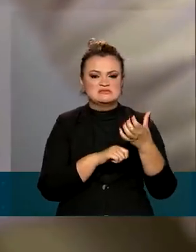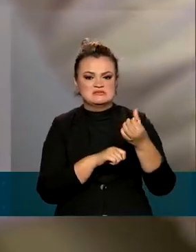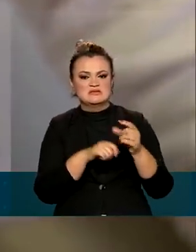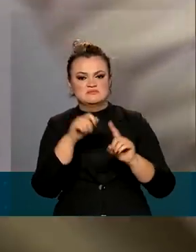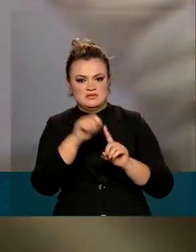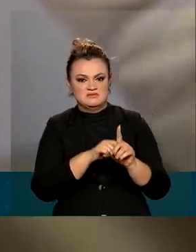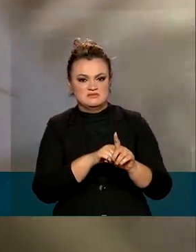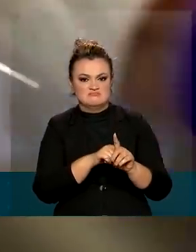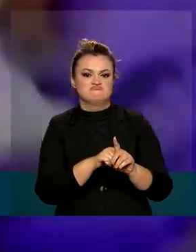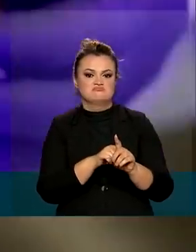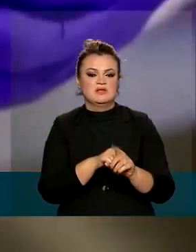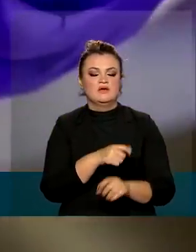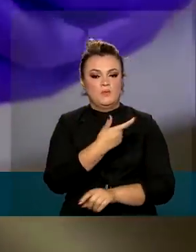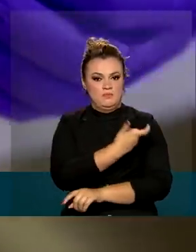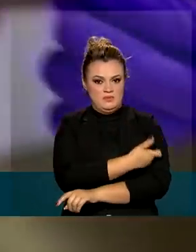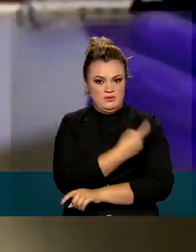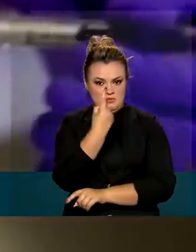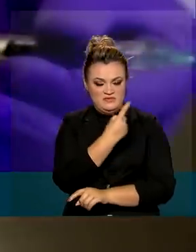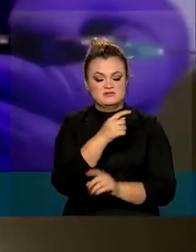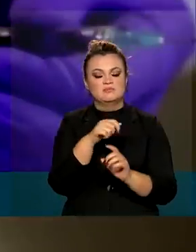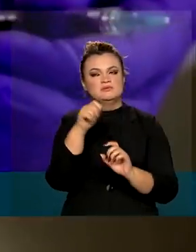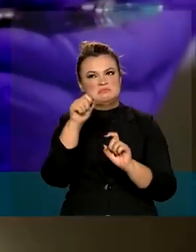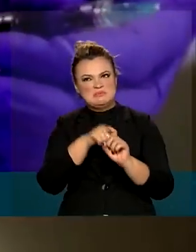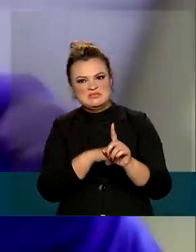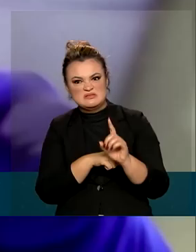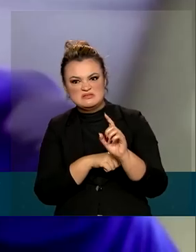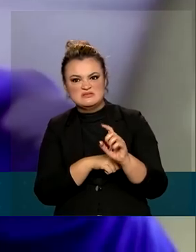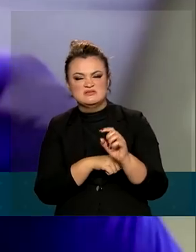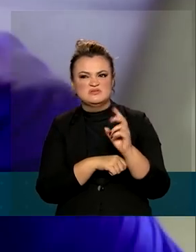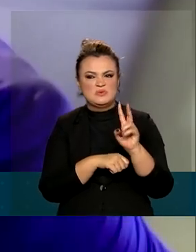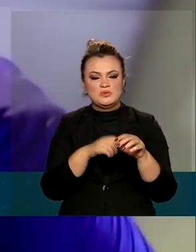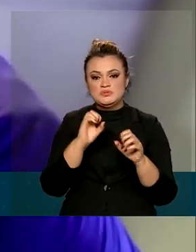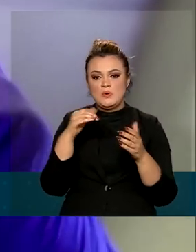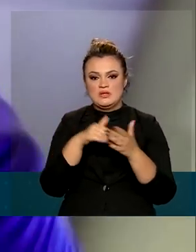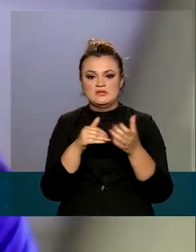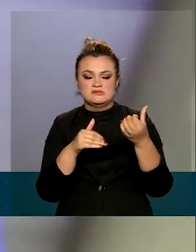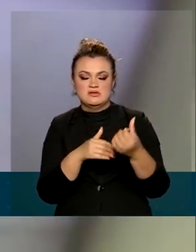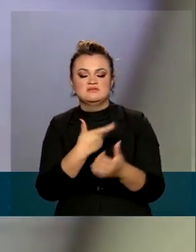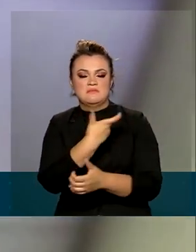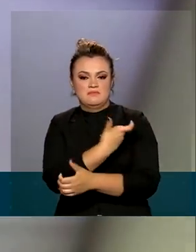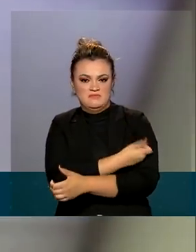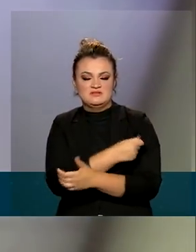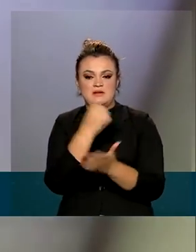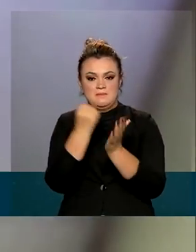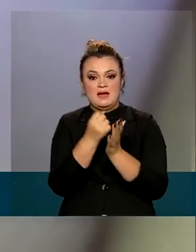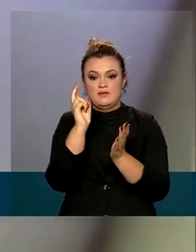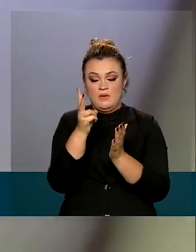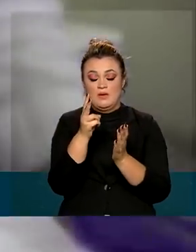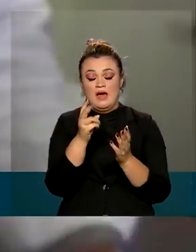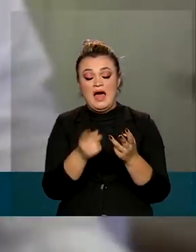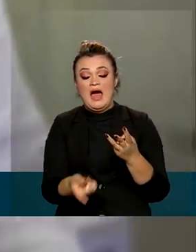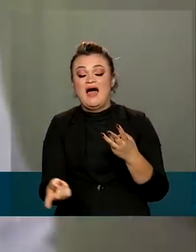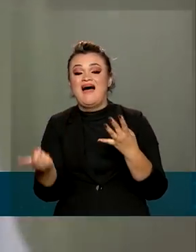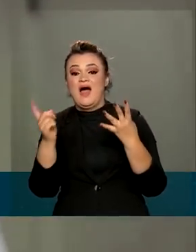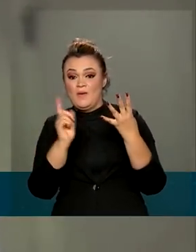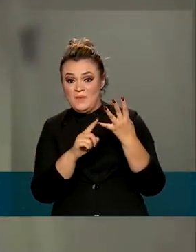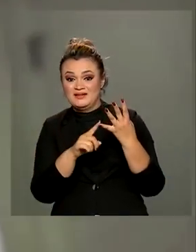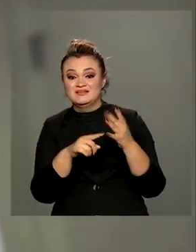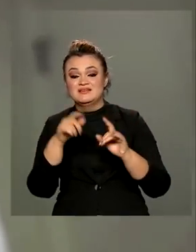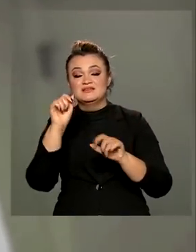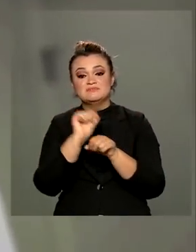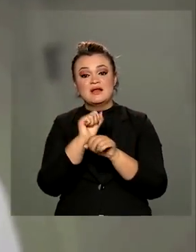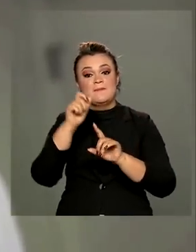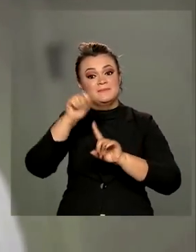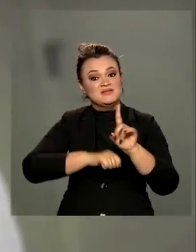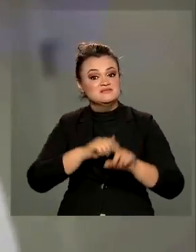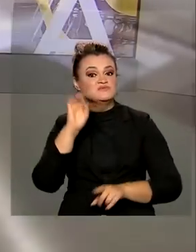após a dose única e com o mesmo imunizante. Já o segundo reforço deve ser feito quatro meses depois